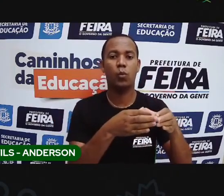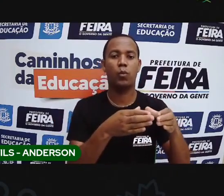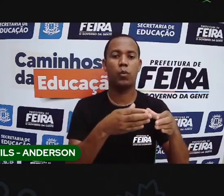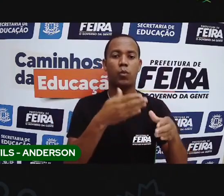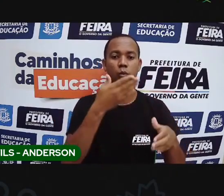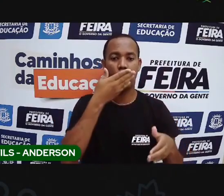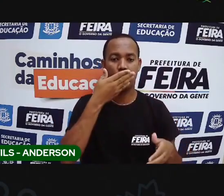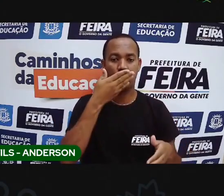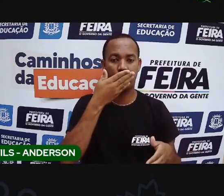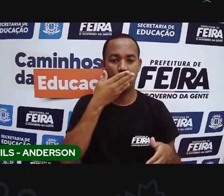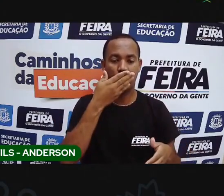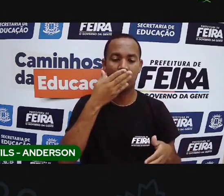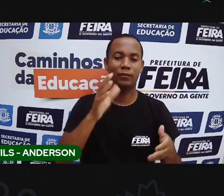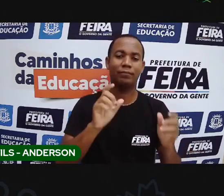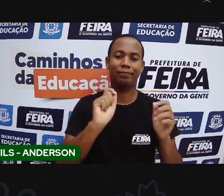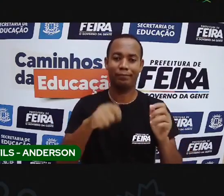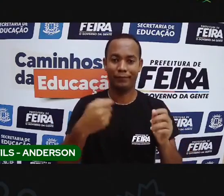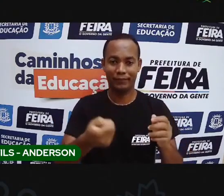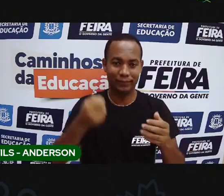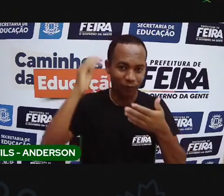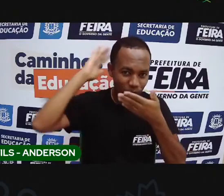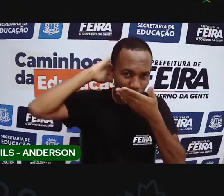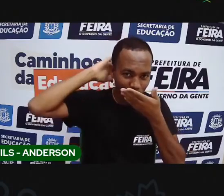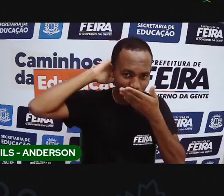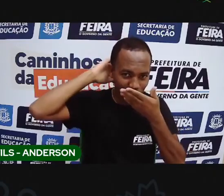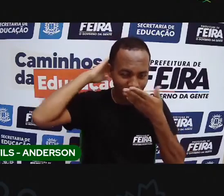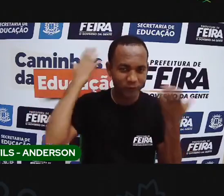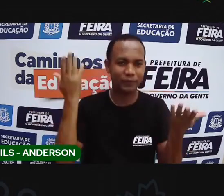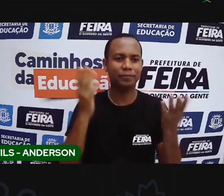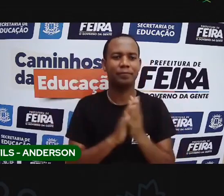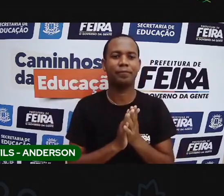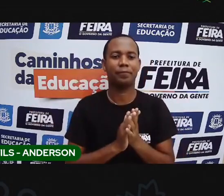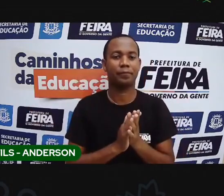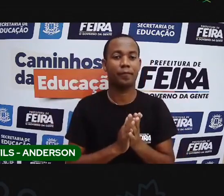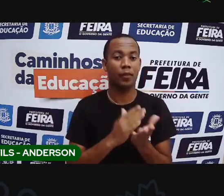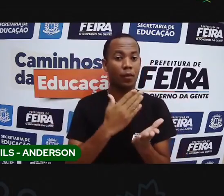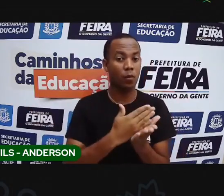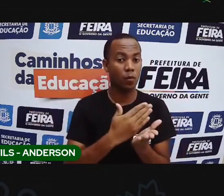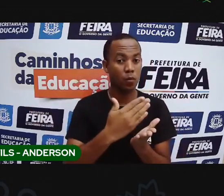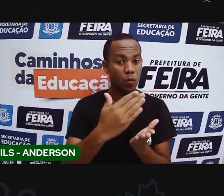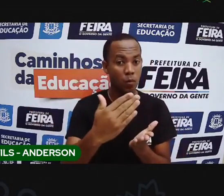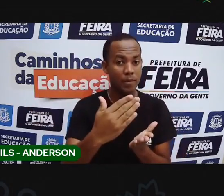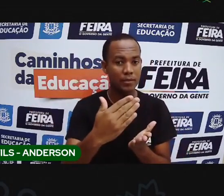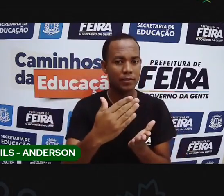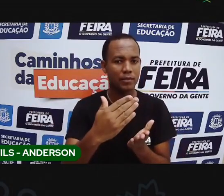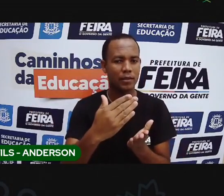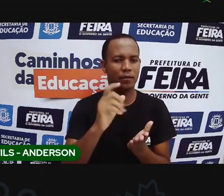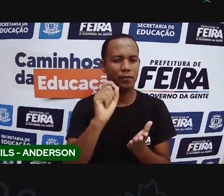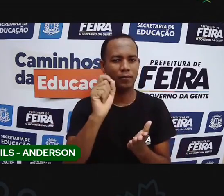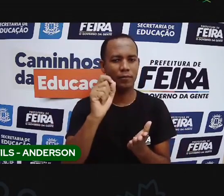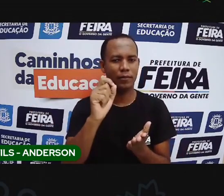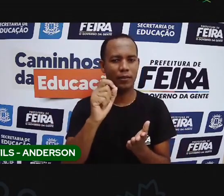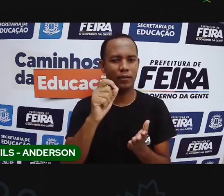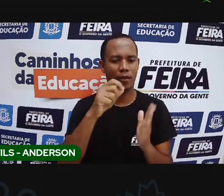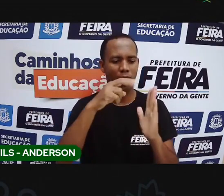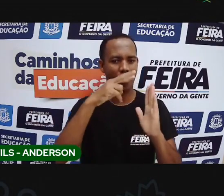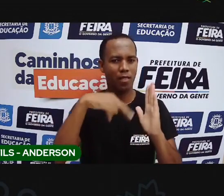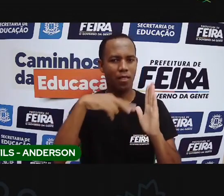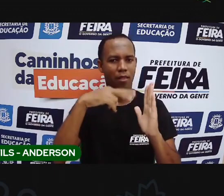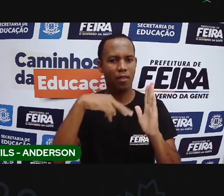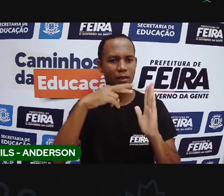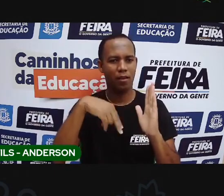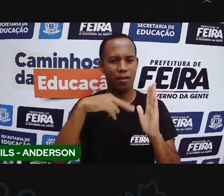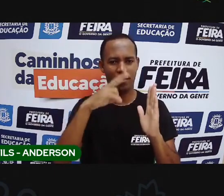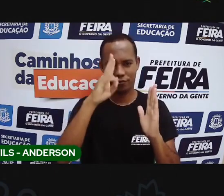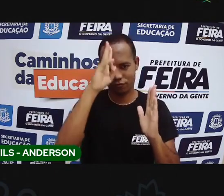começar com essa aula, vamos fazer uma coisa indiferencinha hoje. Vamos começar com a leitura, né? Para incentivar vocês a que estão em